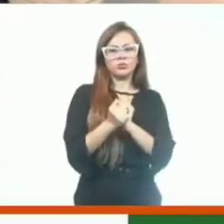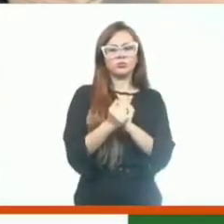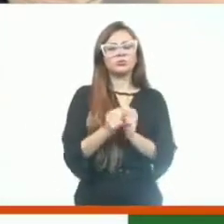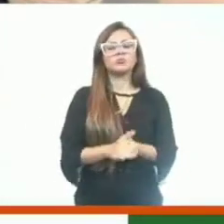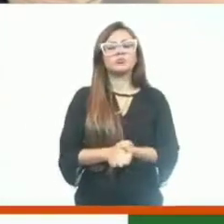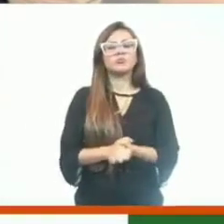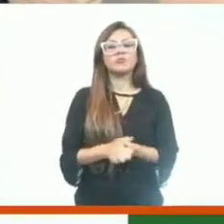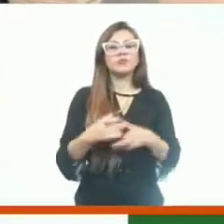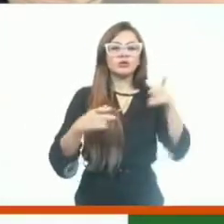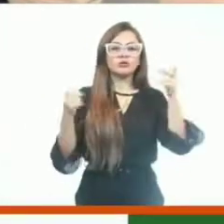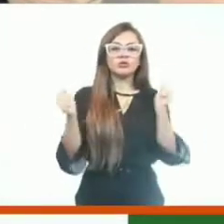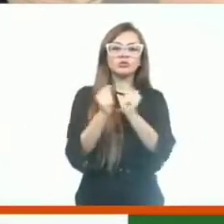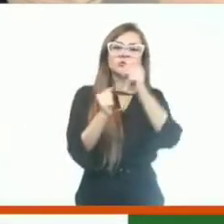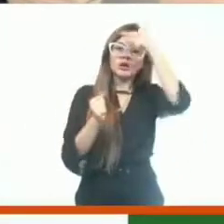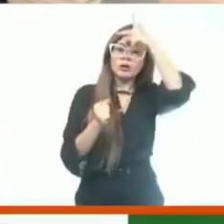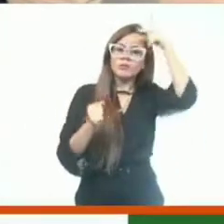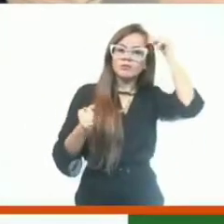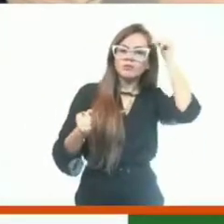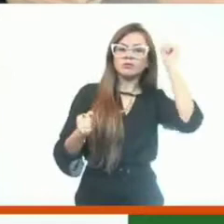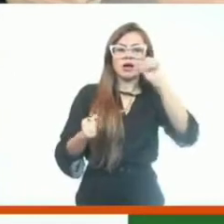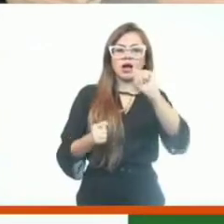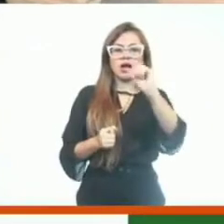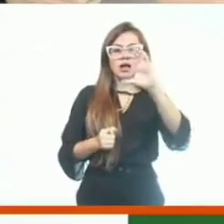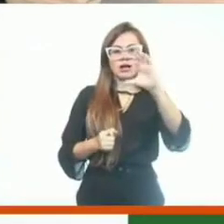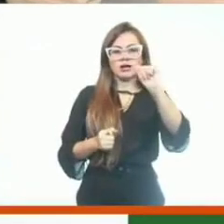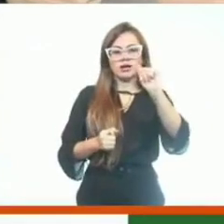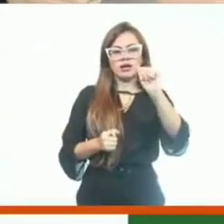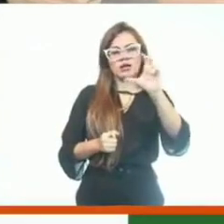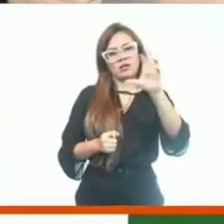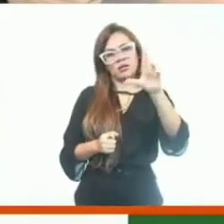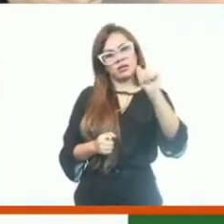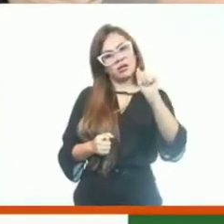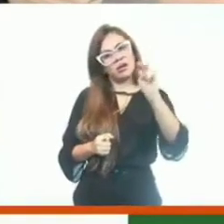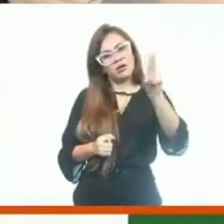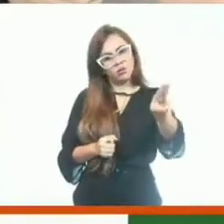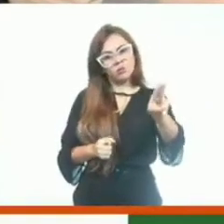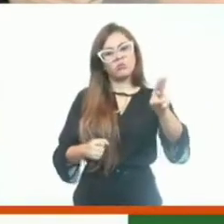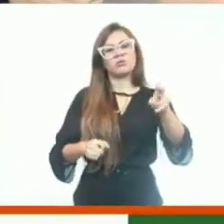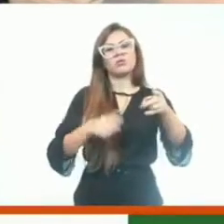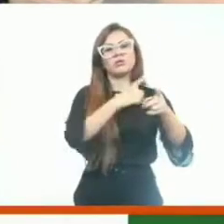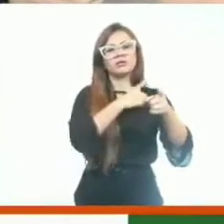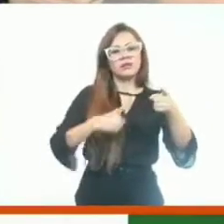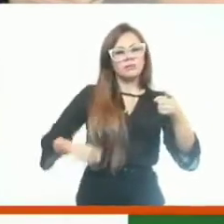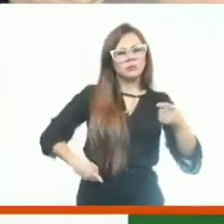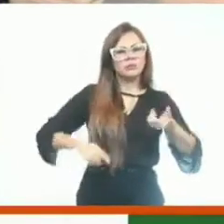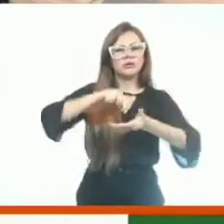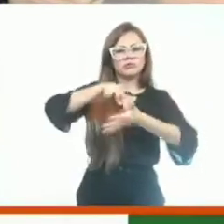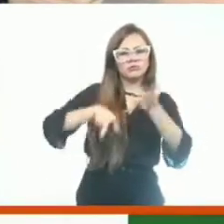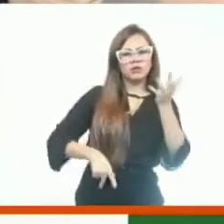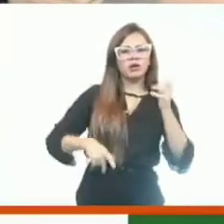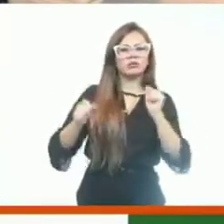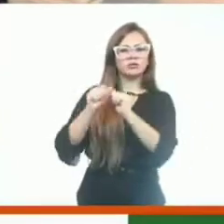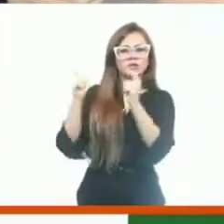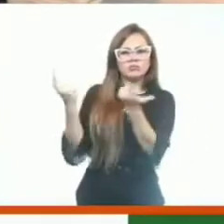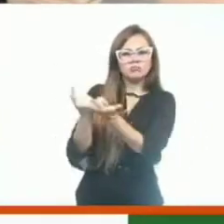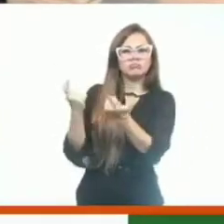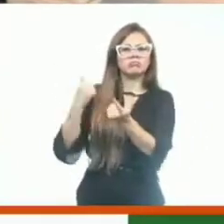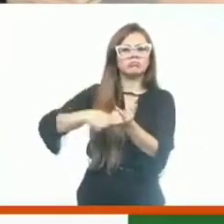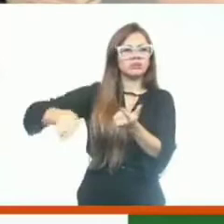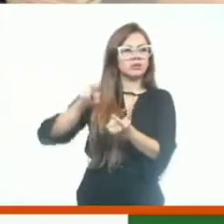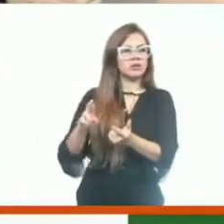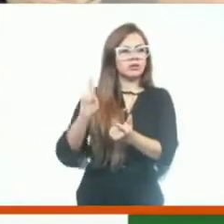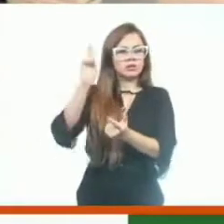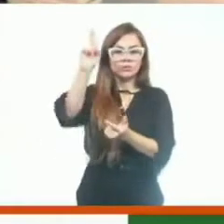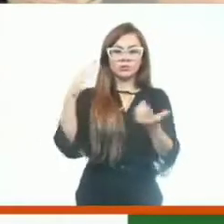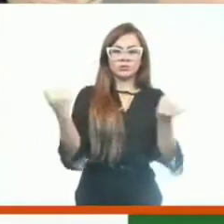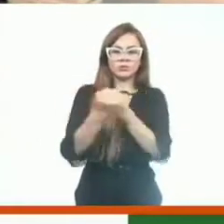com a prefeitura de Acaraú, com o povo acaraúense, com o deputado Aníbal, deputado Dupinha, que mandaram um grande abraço para senhor,